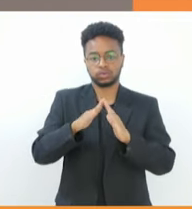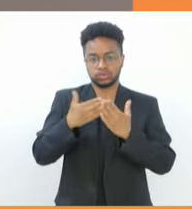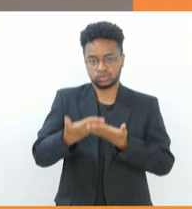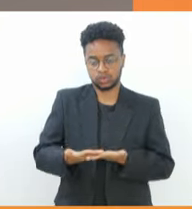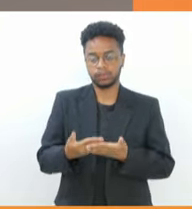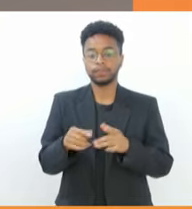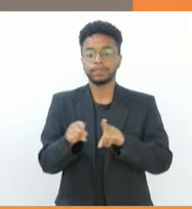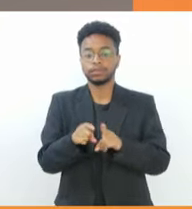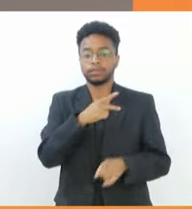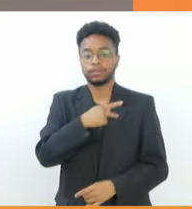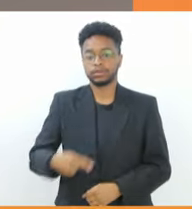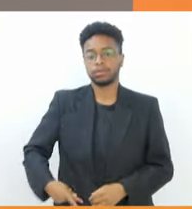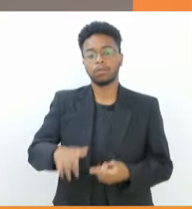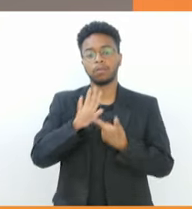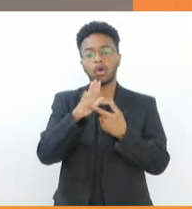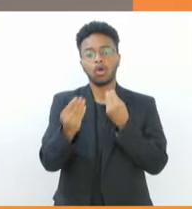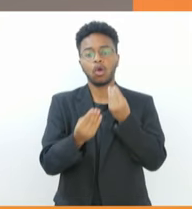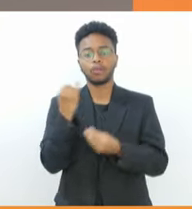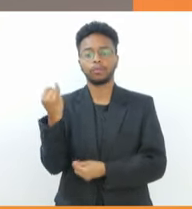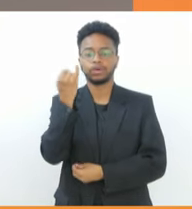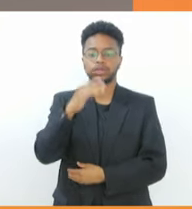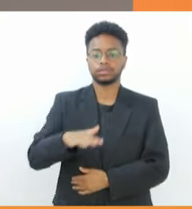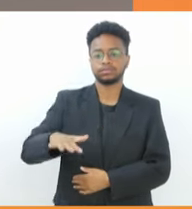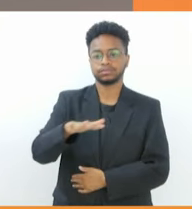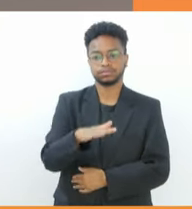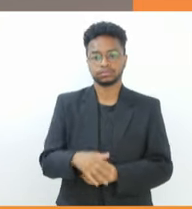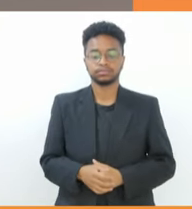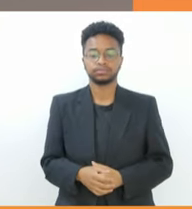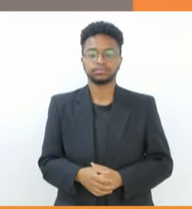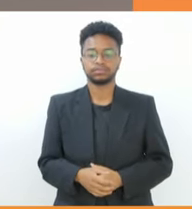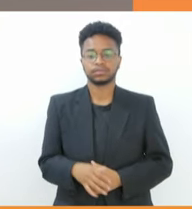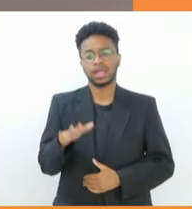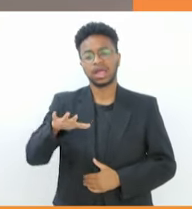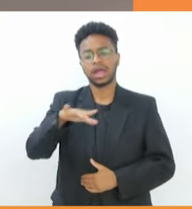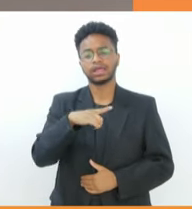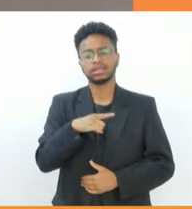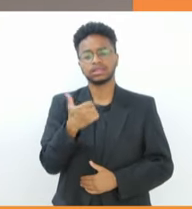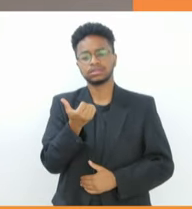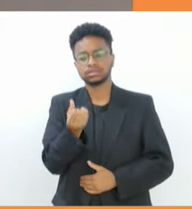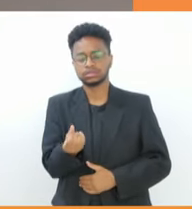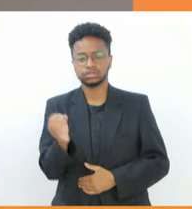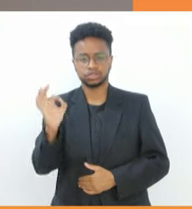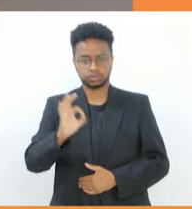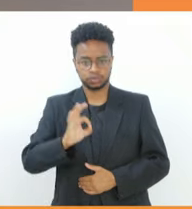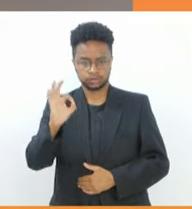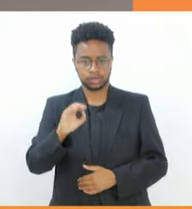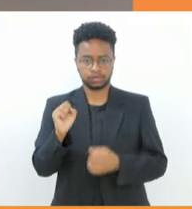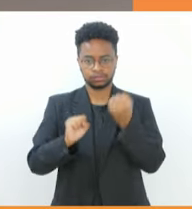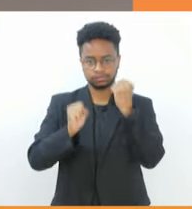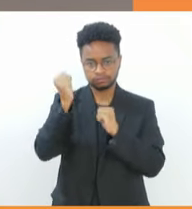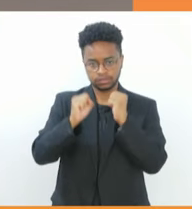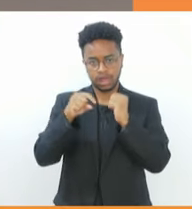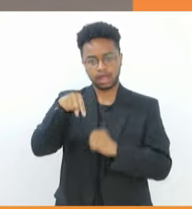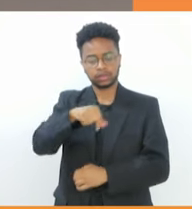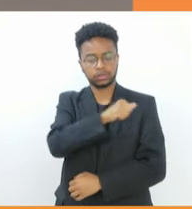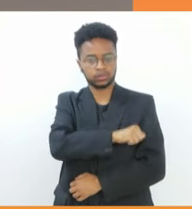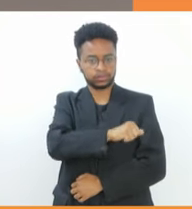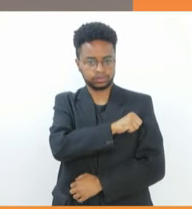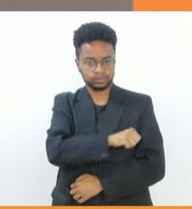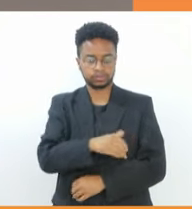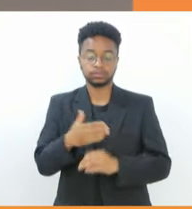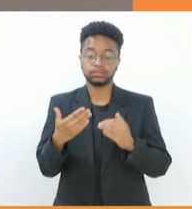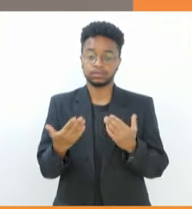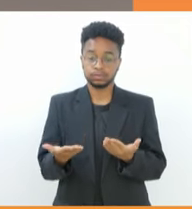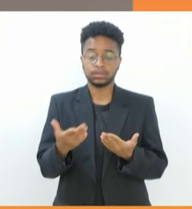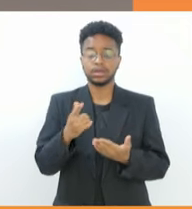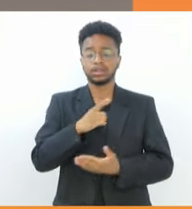unidade para a região. Essa região representa 16% das indústrias do nosso estado. Já